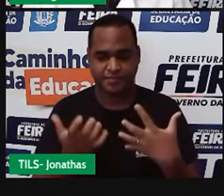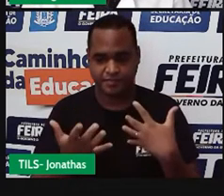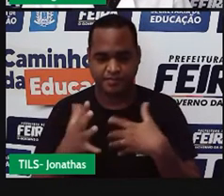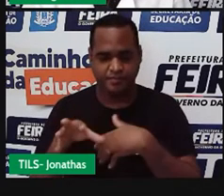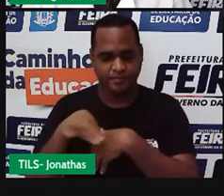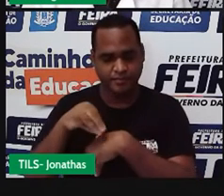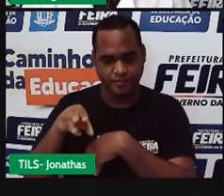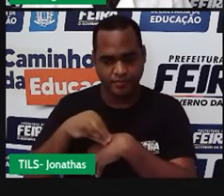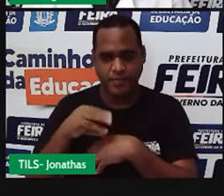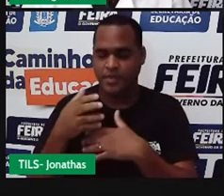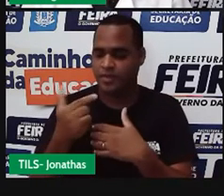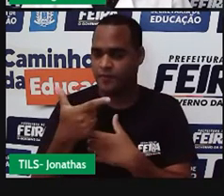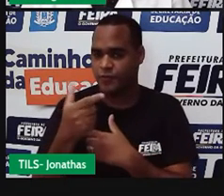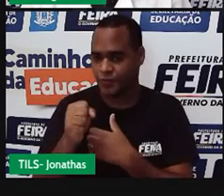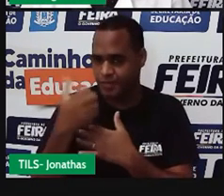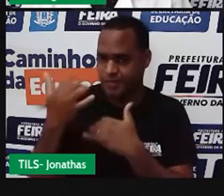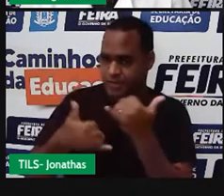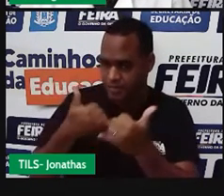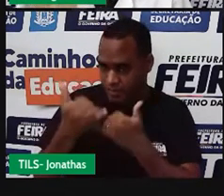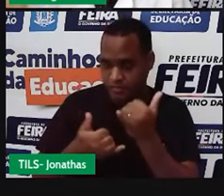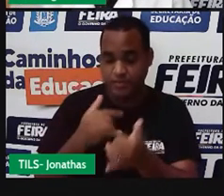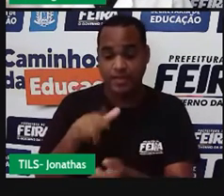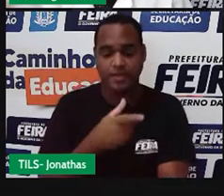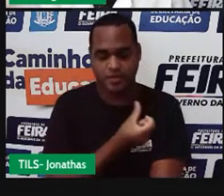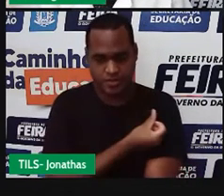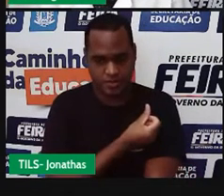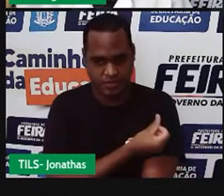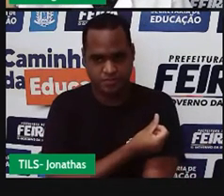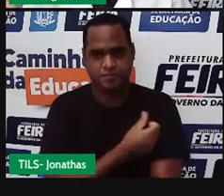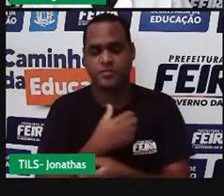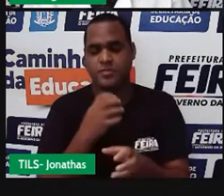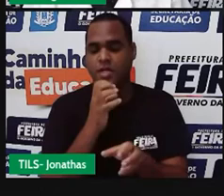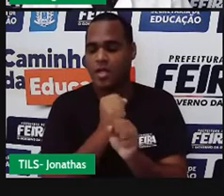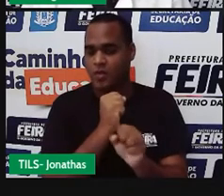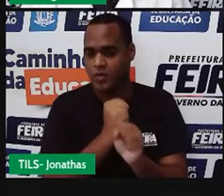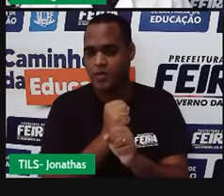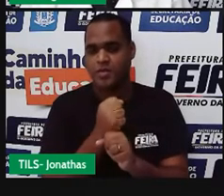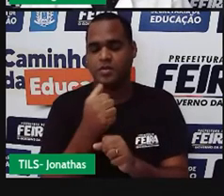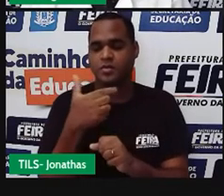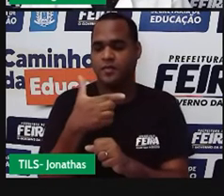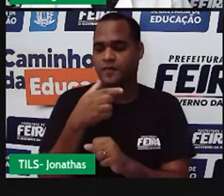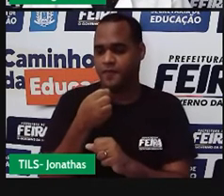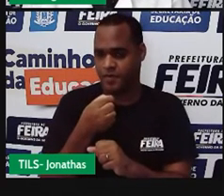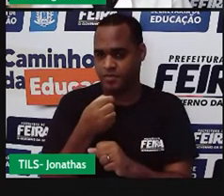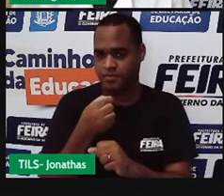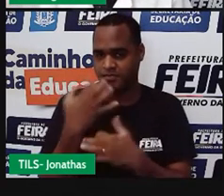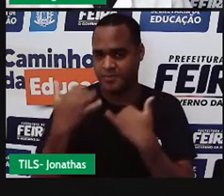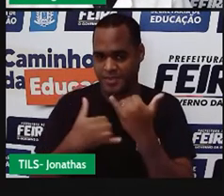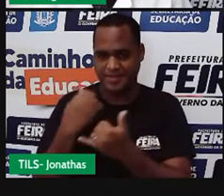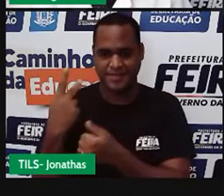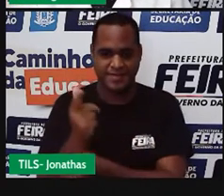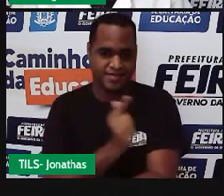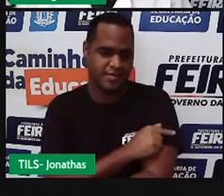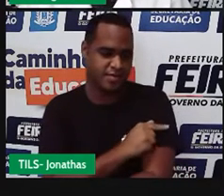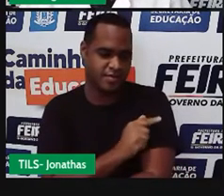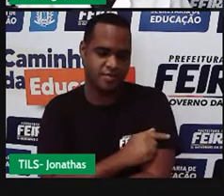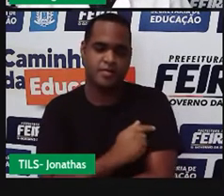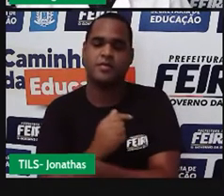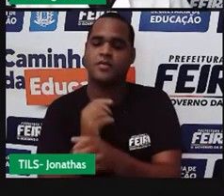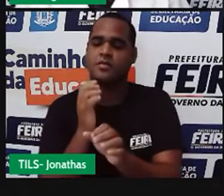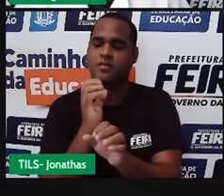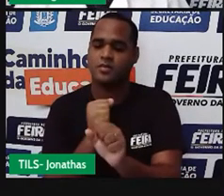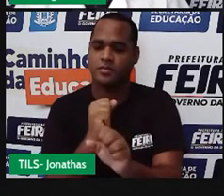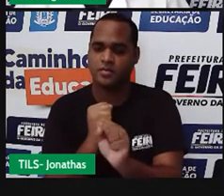28 brinquedos do sexto ano, somar com os 20 brinquedos do sétimo ano, somar com os